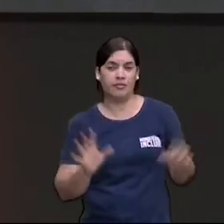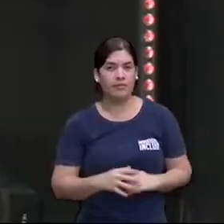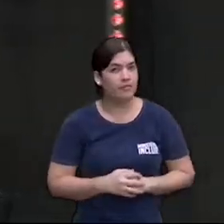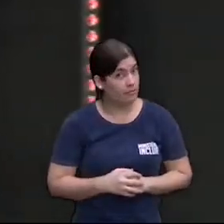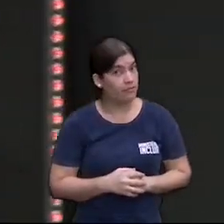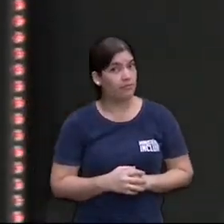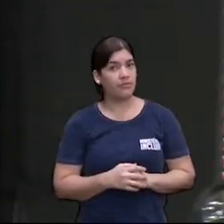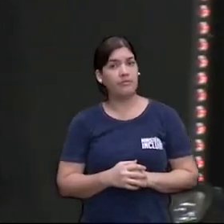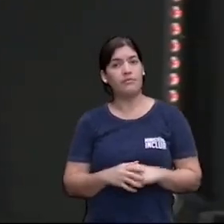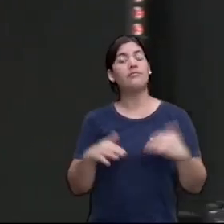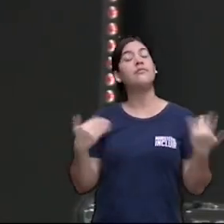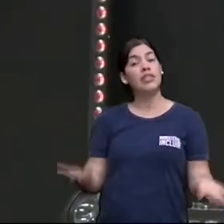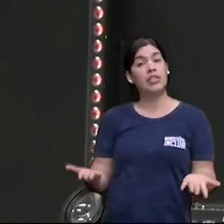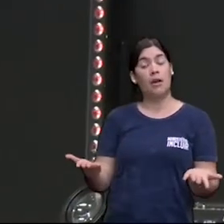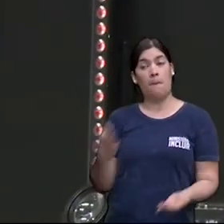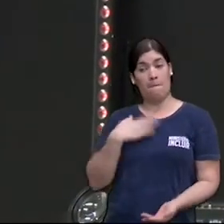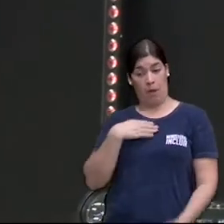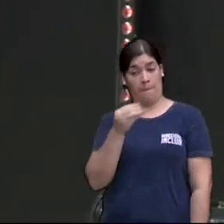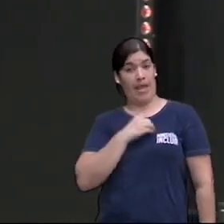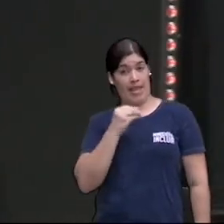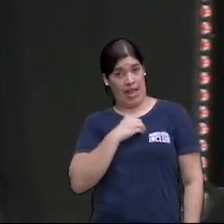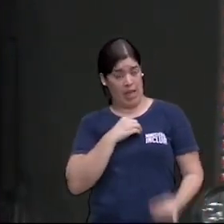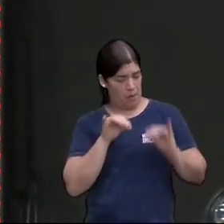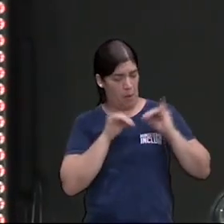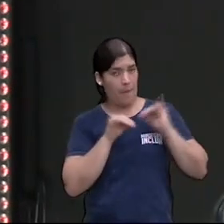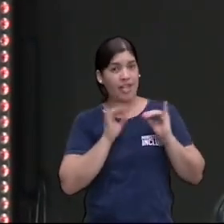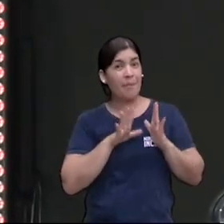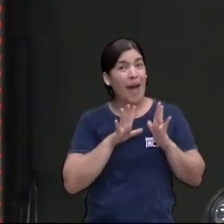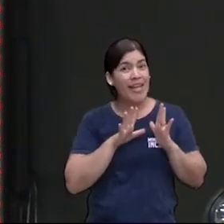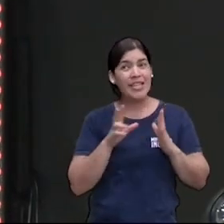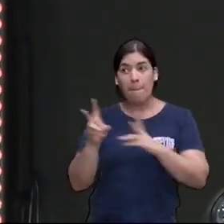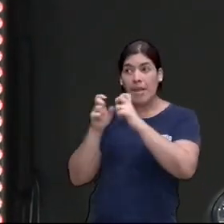Então, o meu pecado é bobagem, o do outro é terrível.